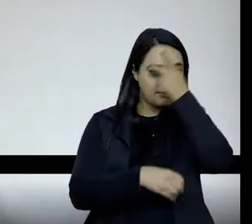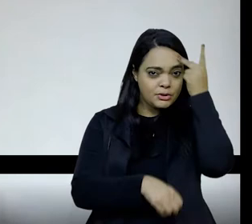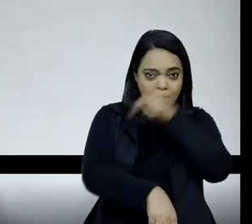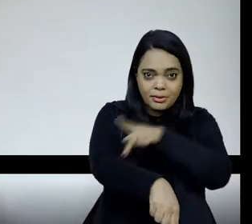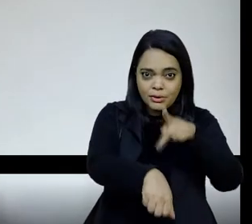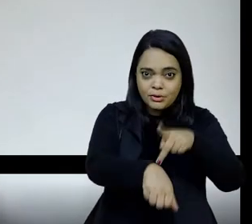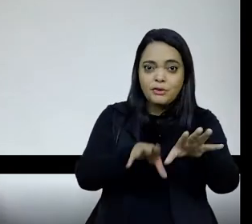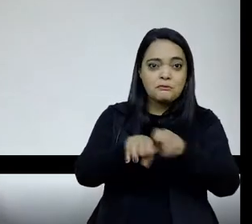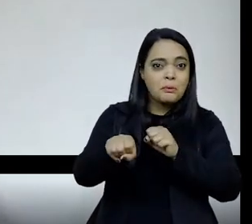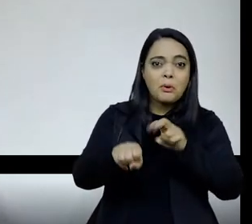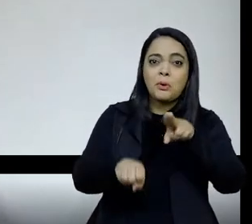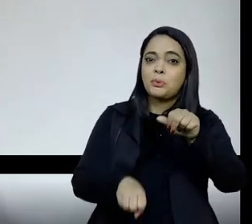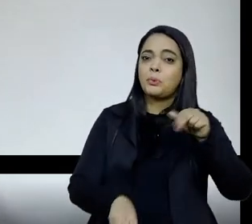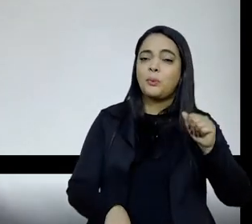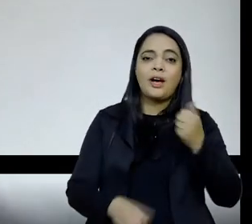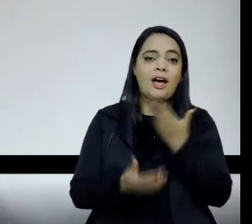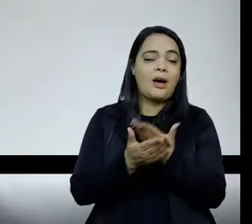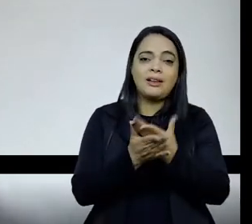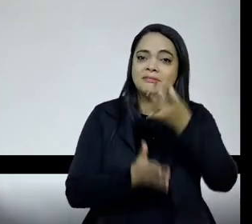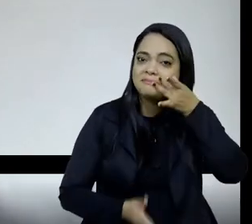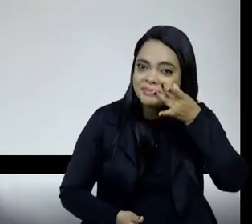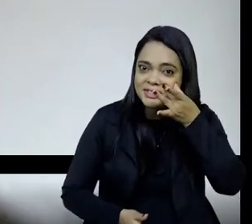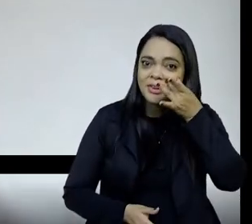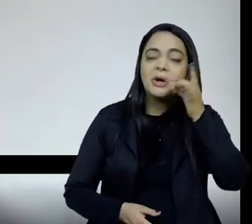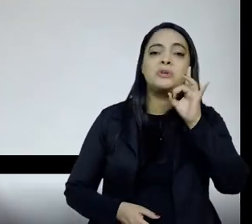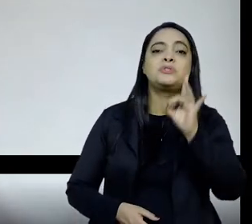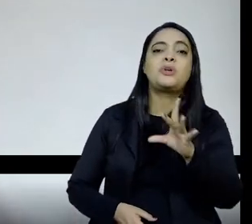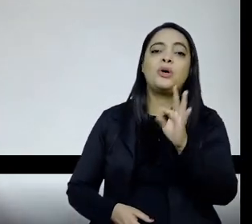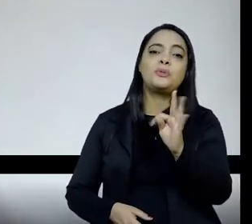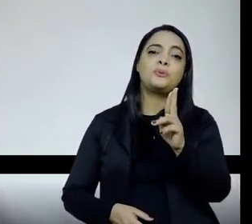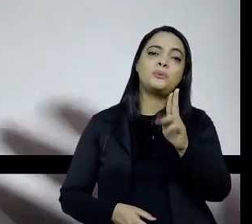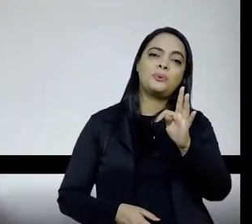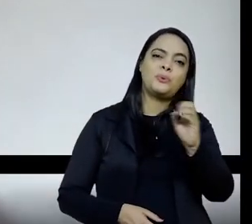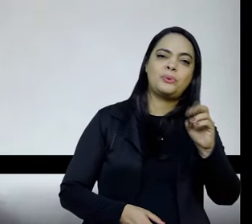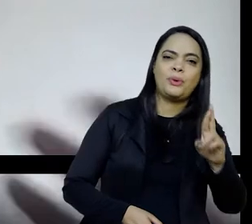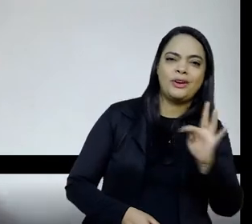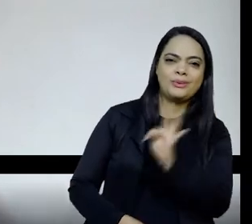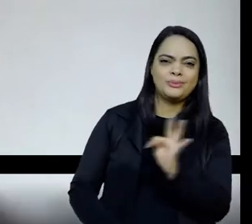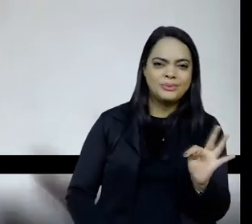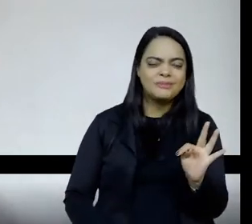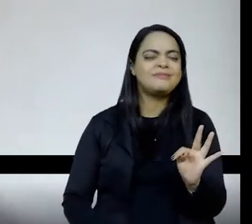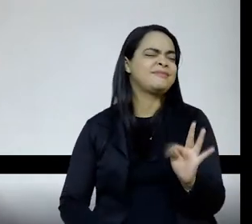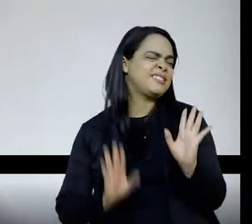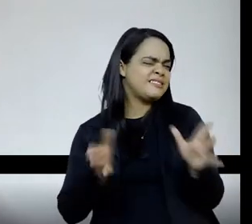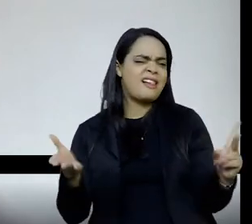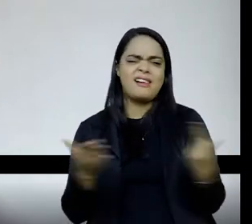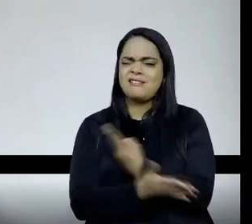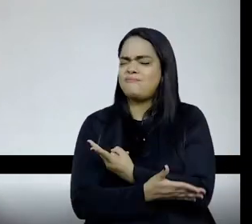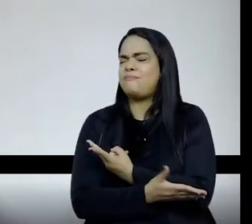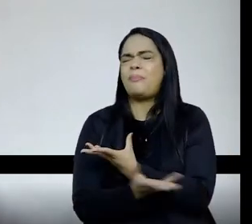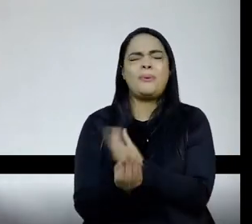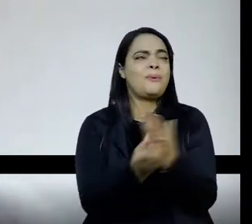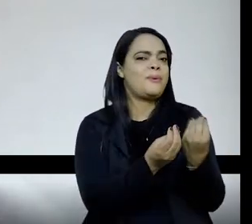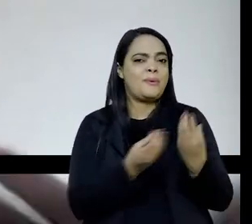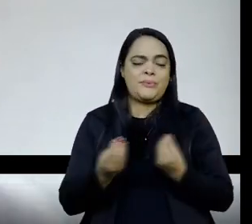na frente deles, sempre foi mediada pelo tutor, e como ela, milhares, milhares, dezenas de milhares de outras